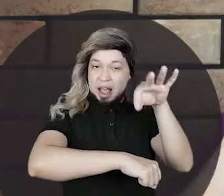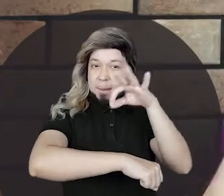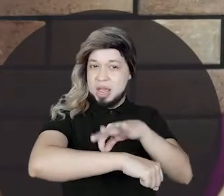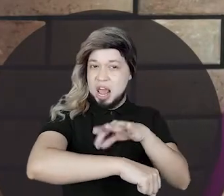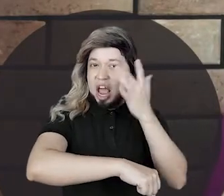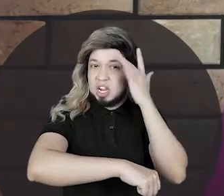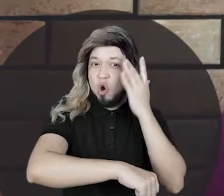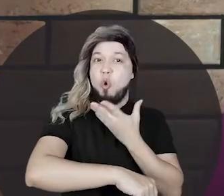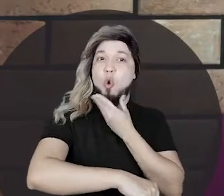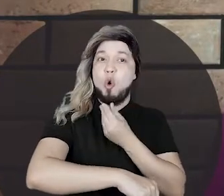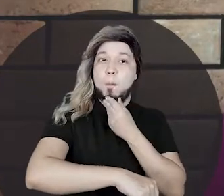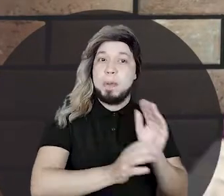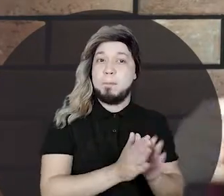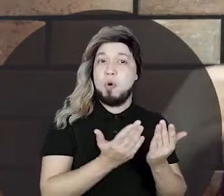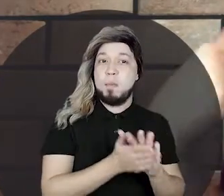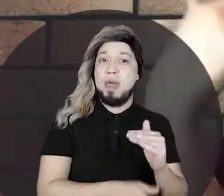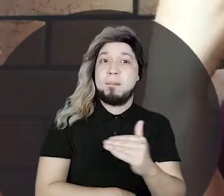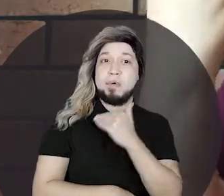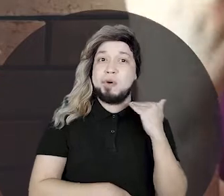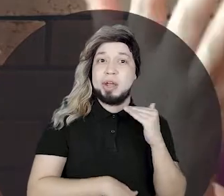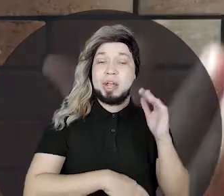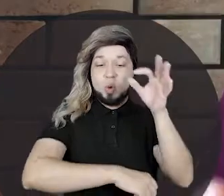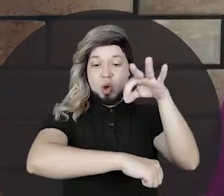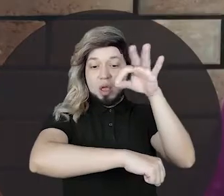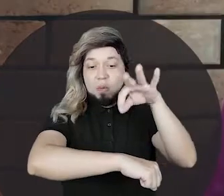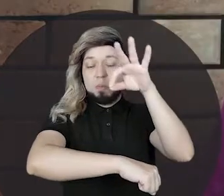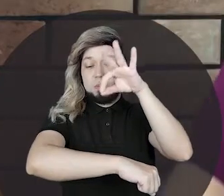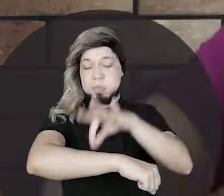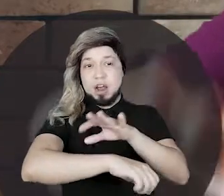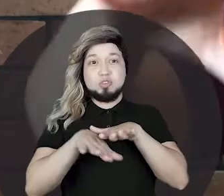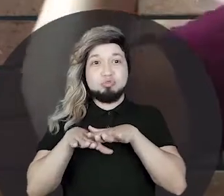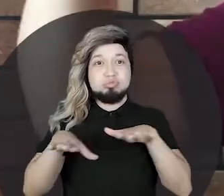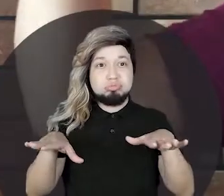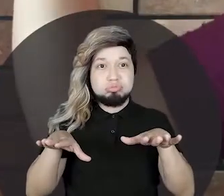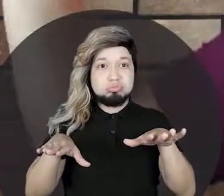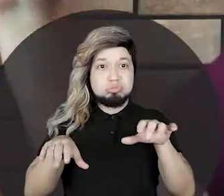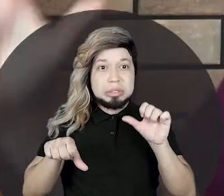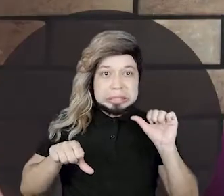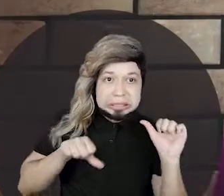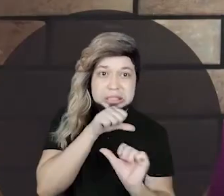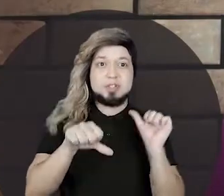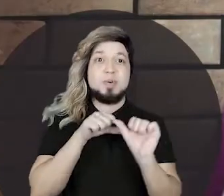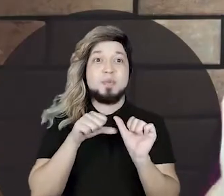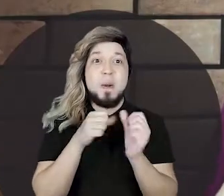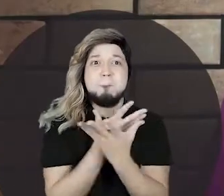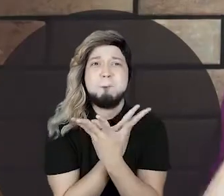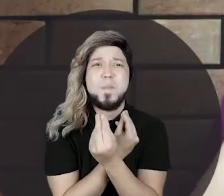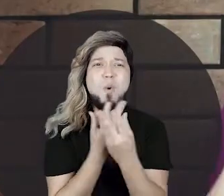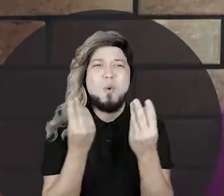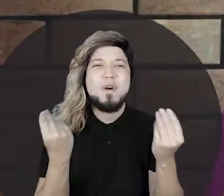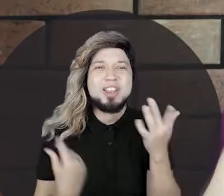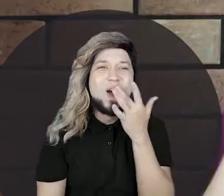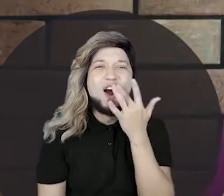ia morrer todo ferroado, as abelhas, quando caíram no chão, se transformaram em